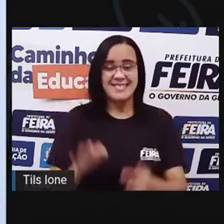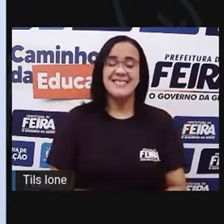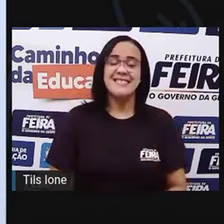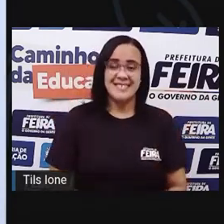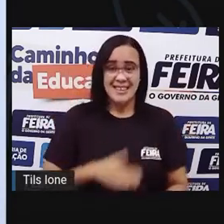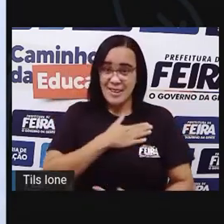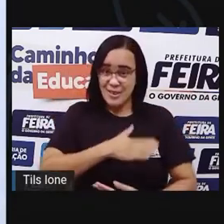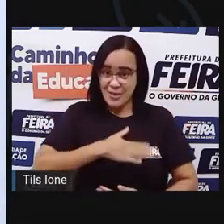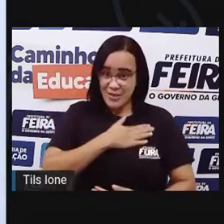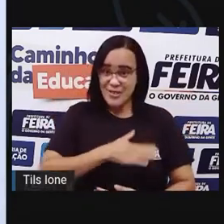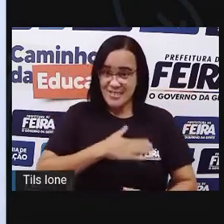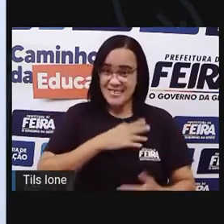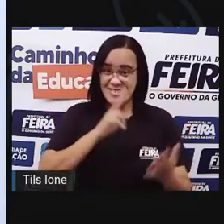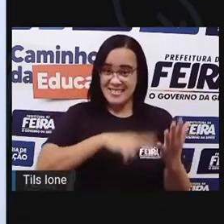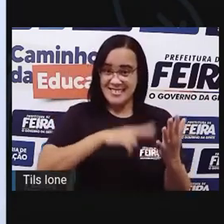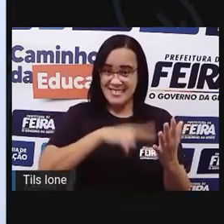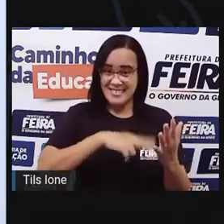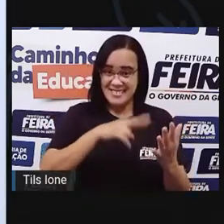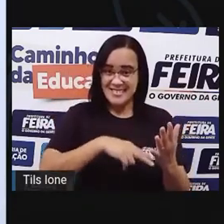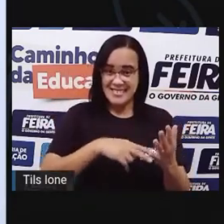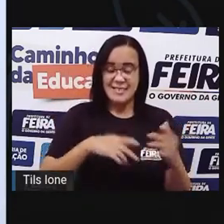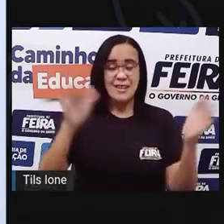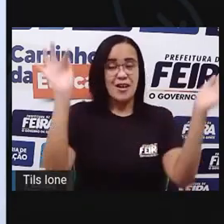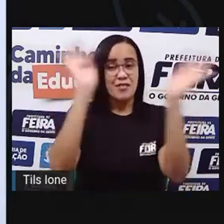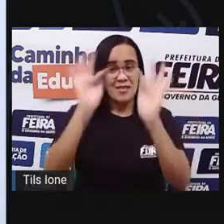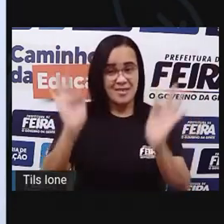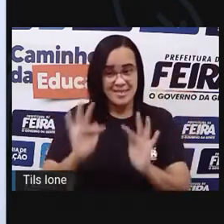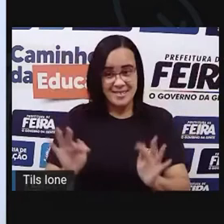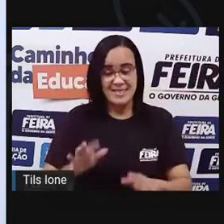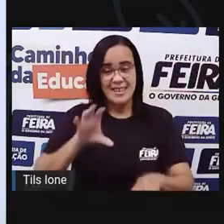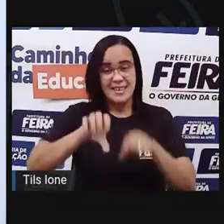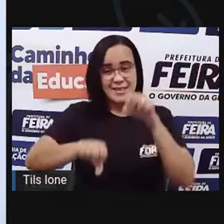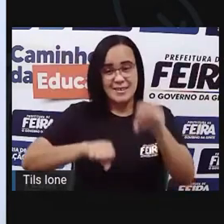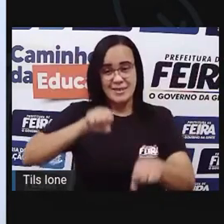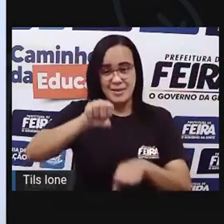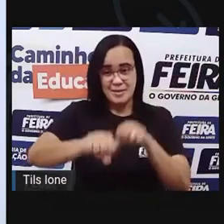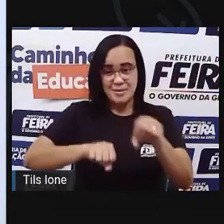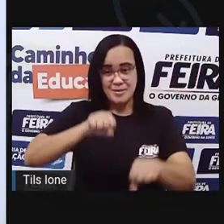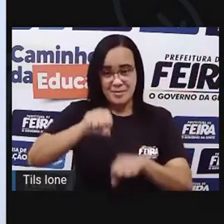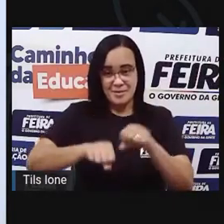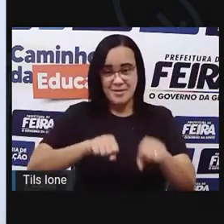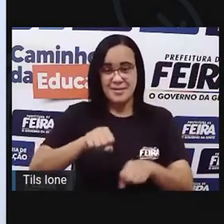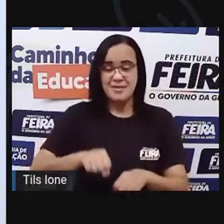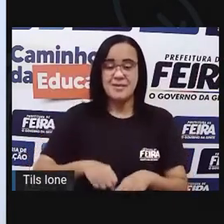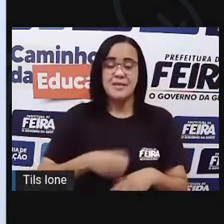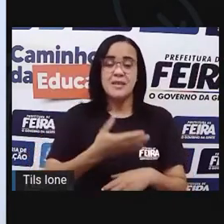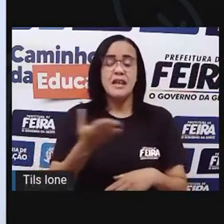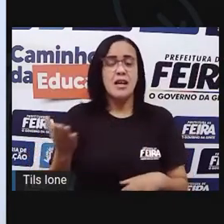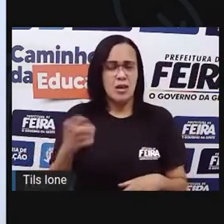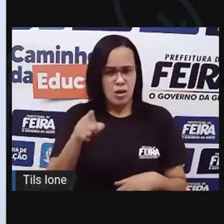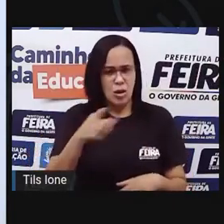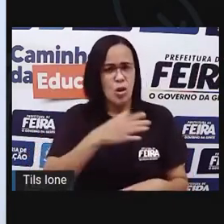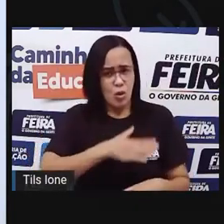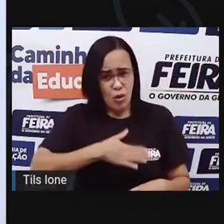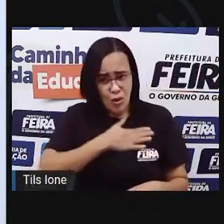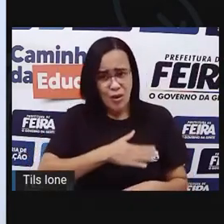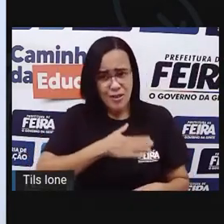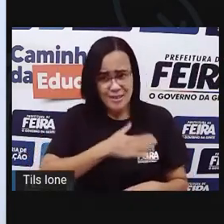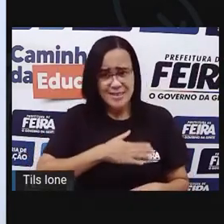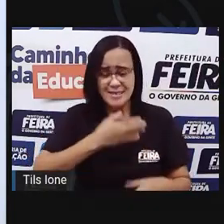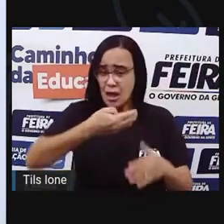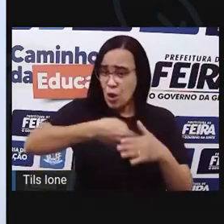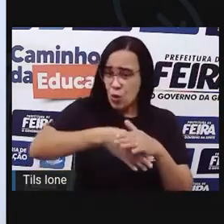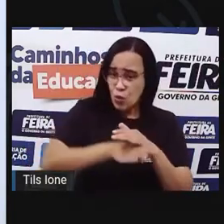Gostaram desse livro? Felicidade de bicicleta? E aí, você também costuma andar de bicicleta. Já andou.